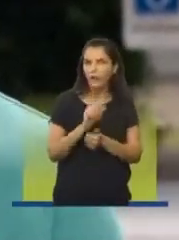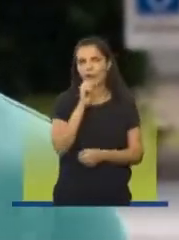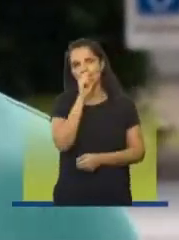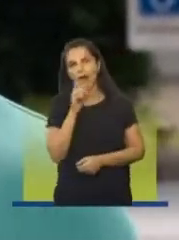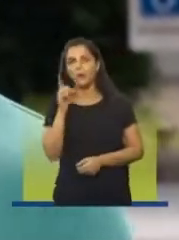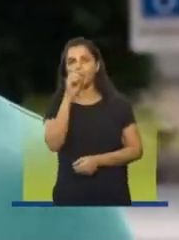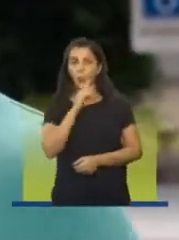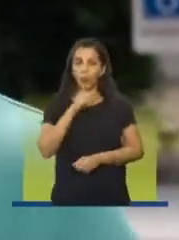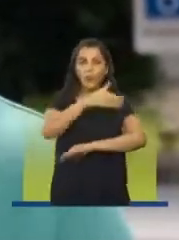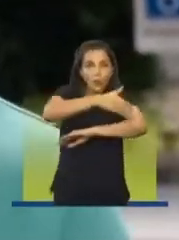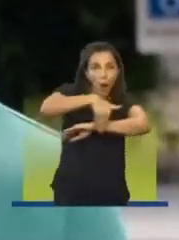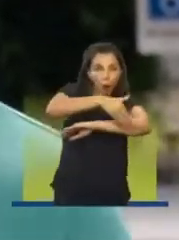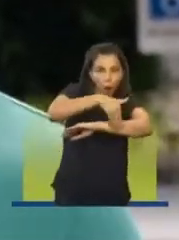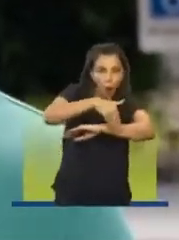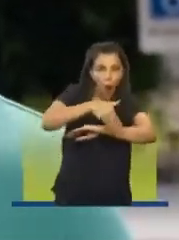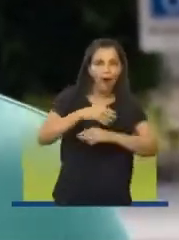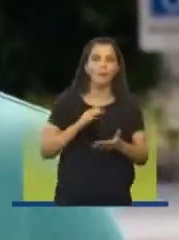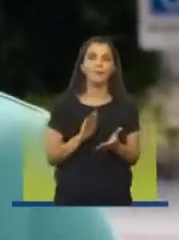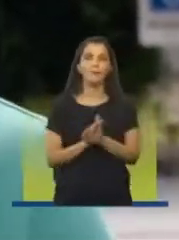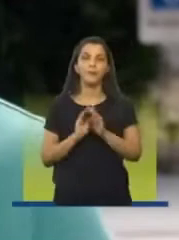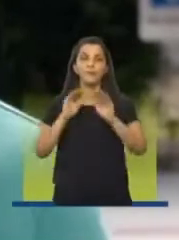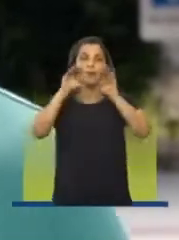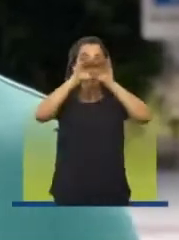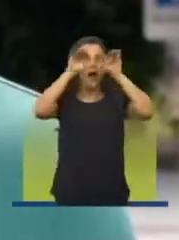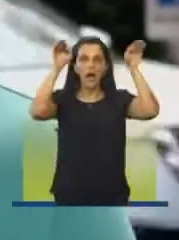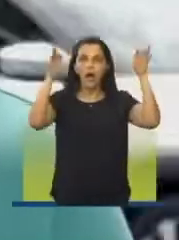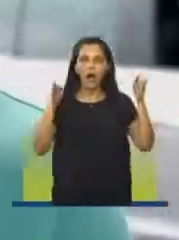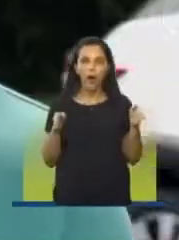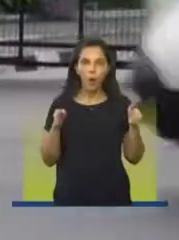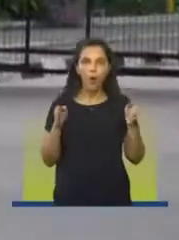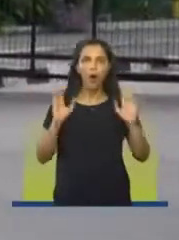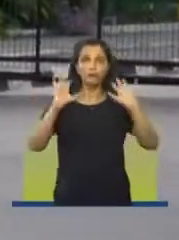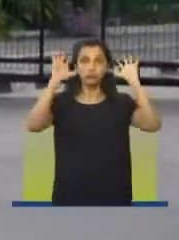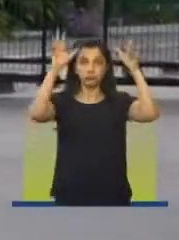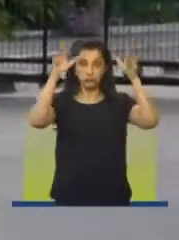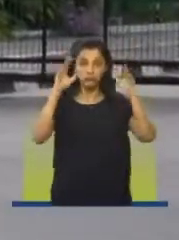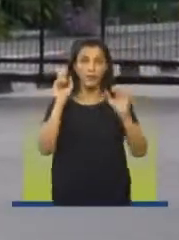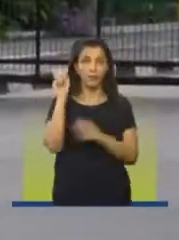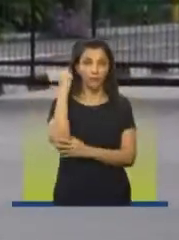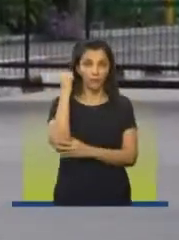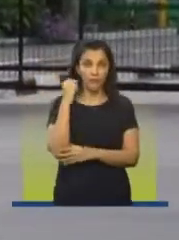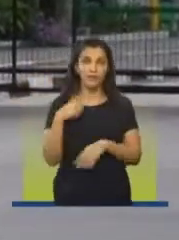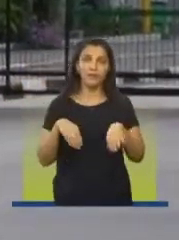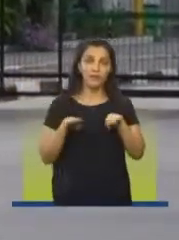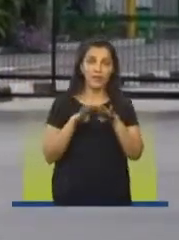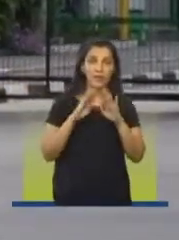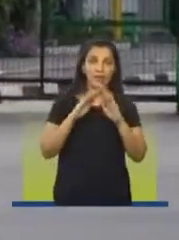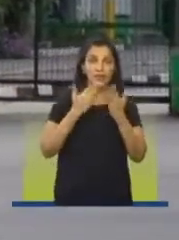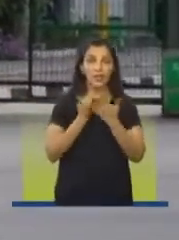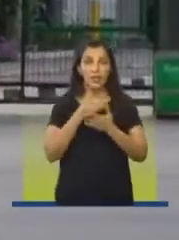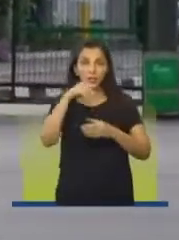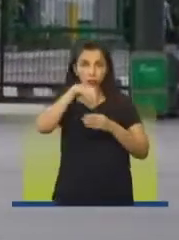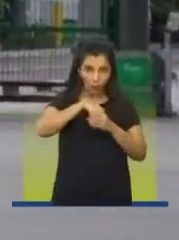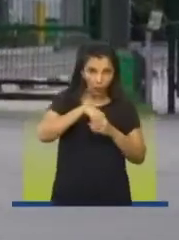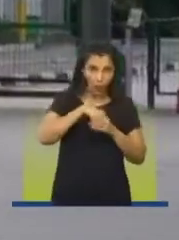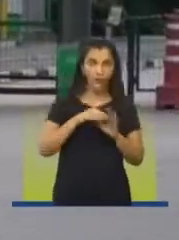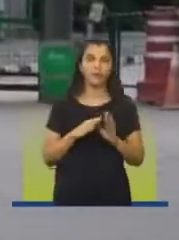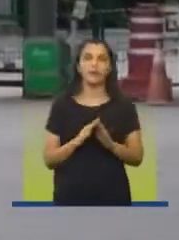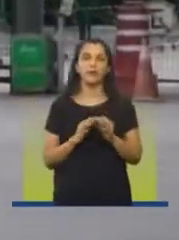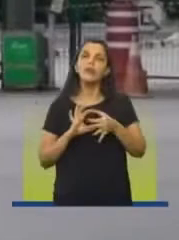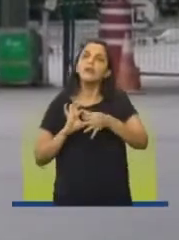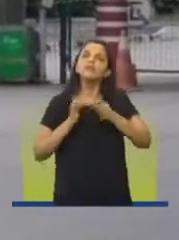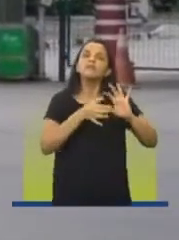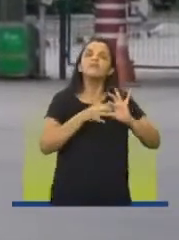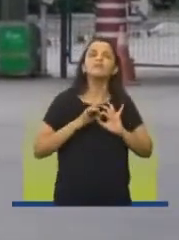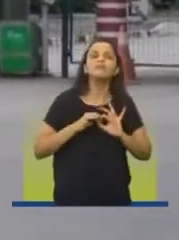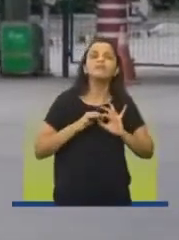Vamos cobrir as quadras de educação física das escolas. Integração do esporte olímpico